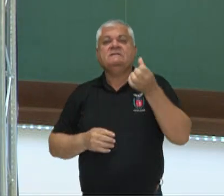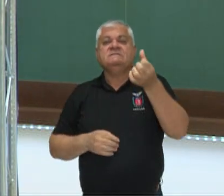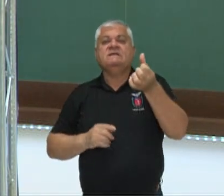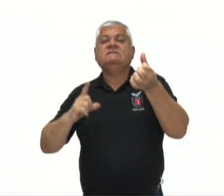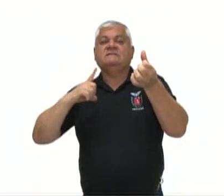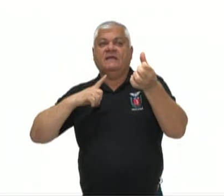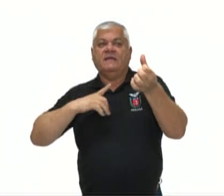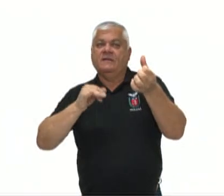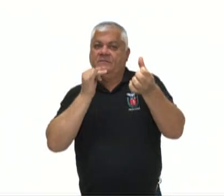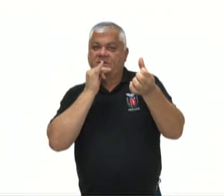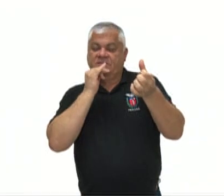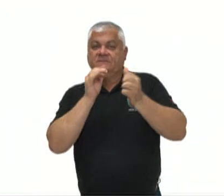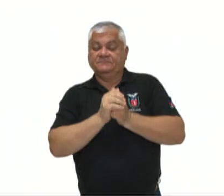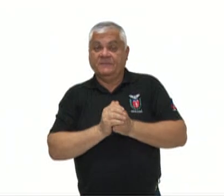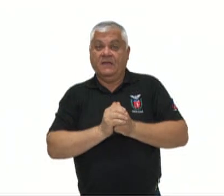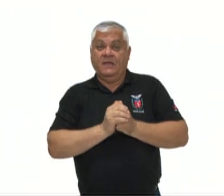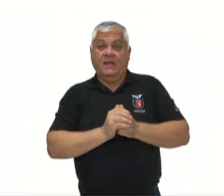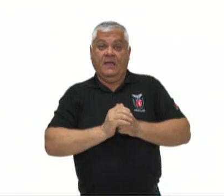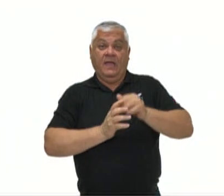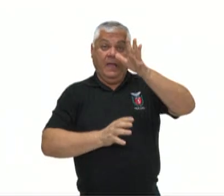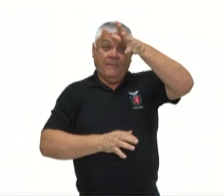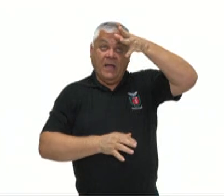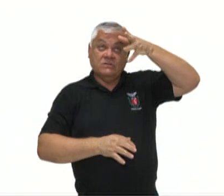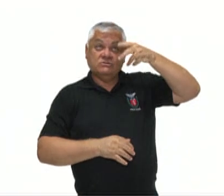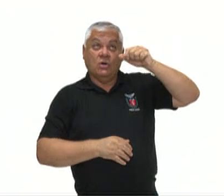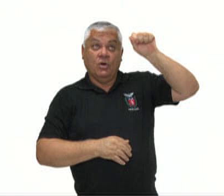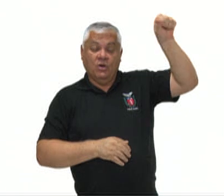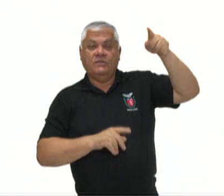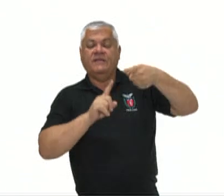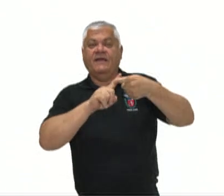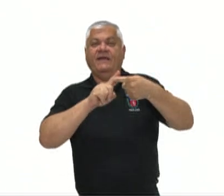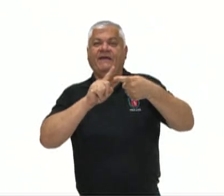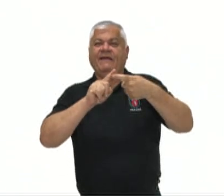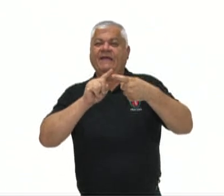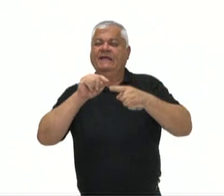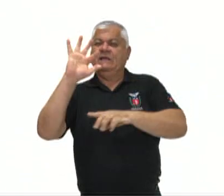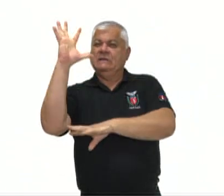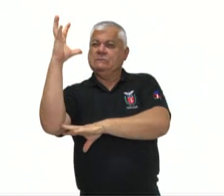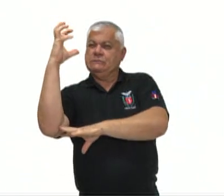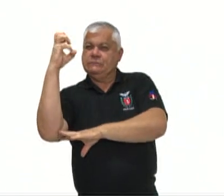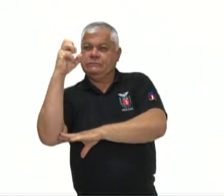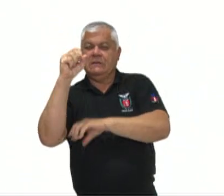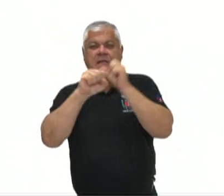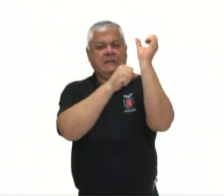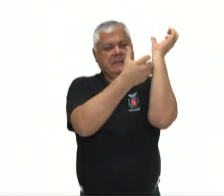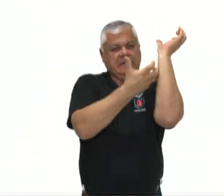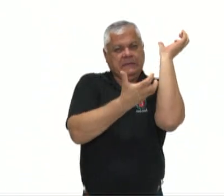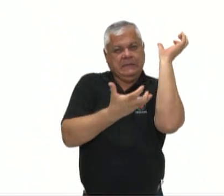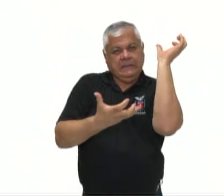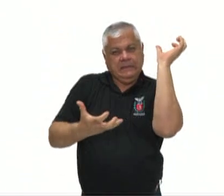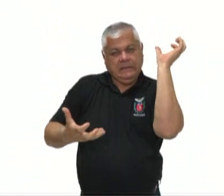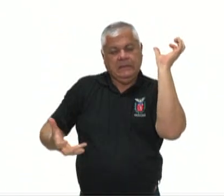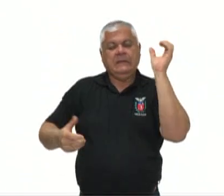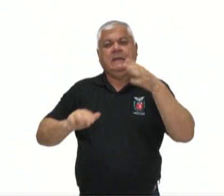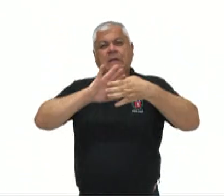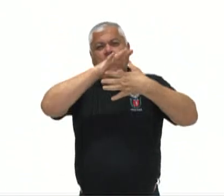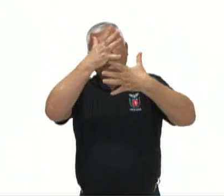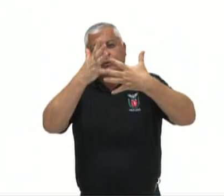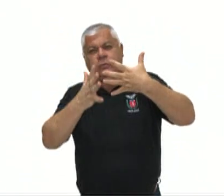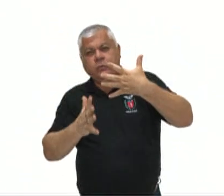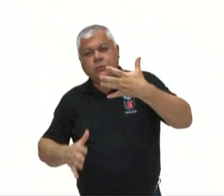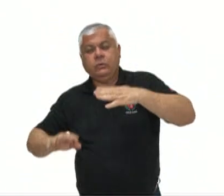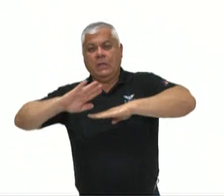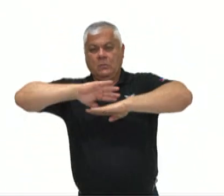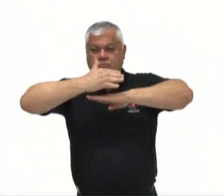são o bioma amazônico, Caatinga, Cerrado, Mata Atlântica, Pampa e Pantanal, e que se encontram